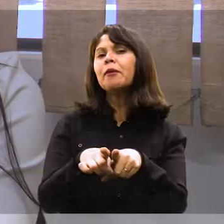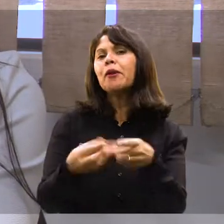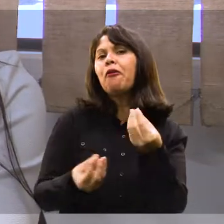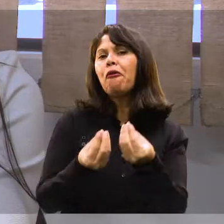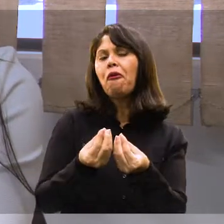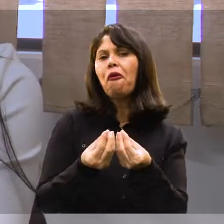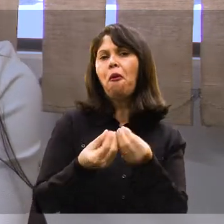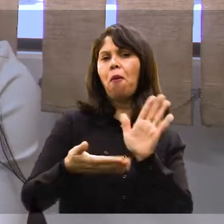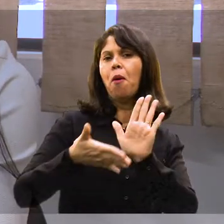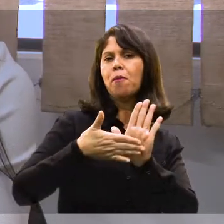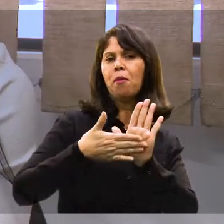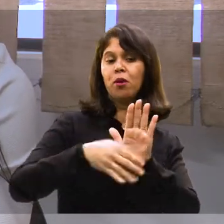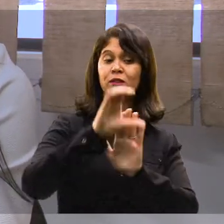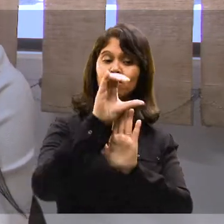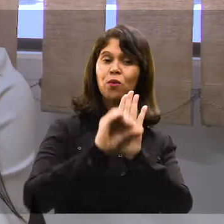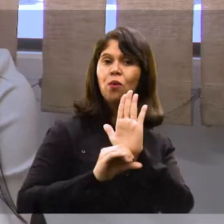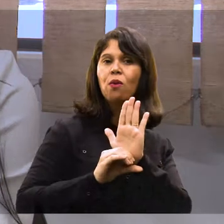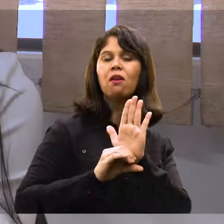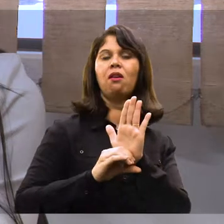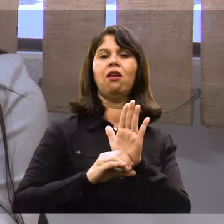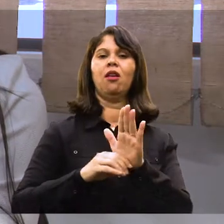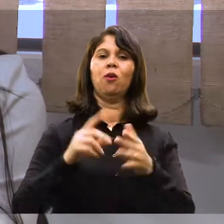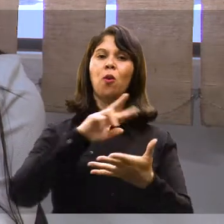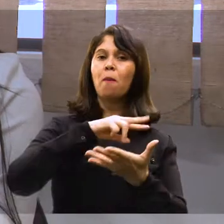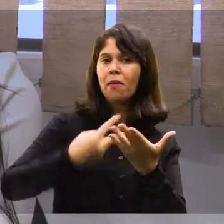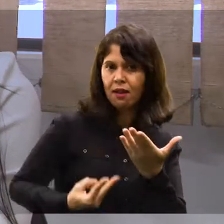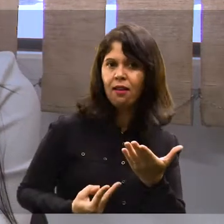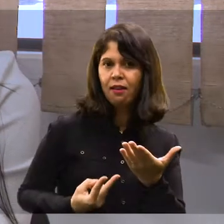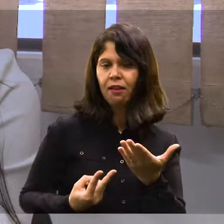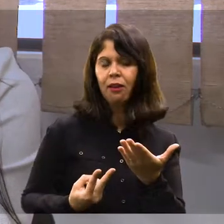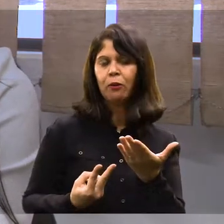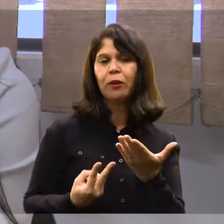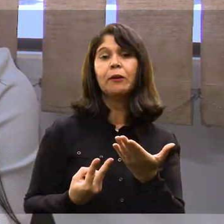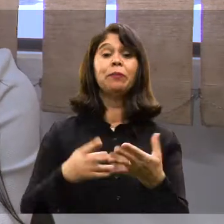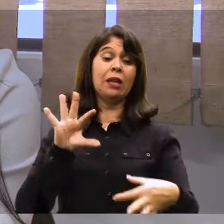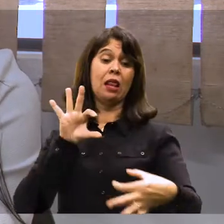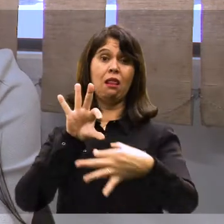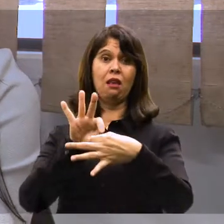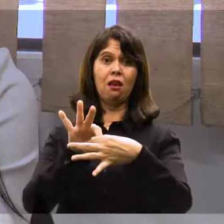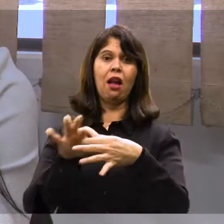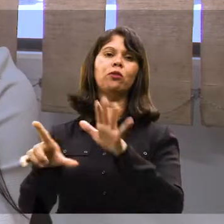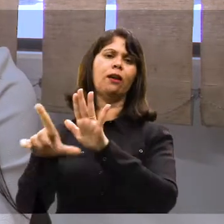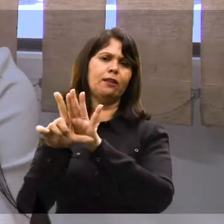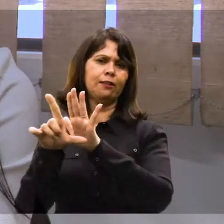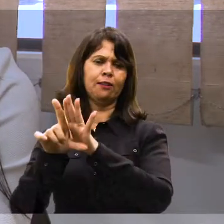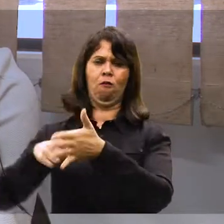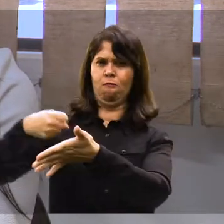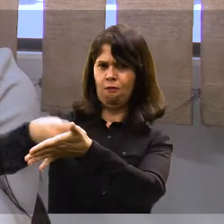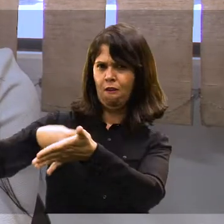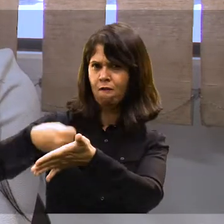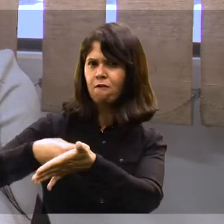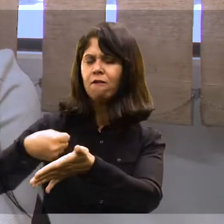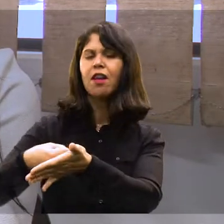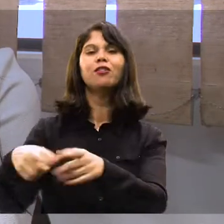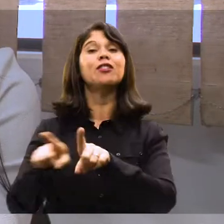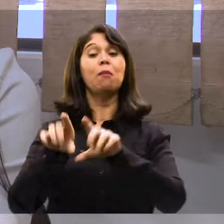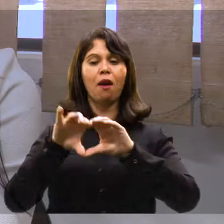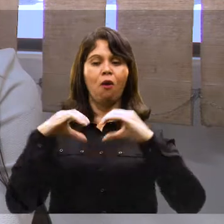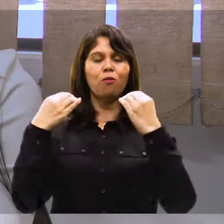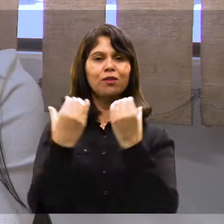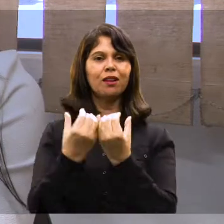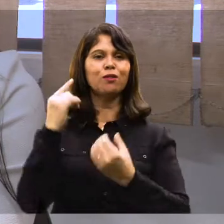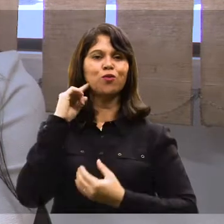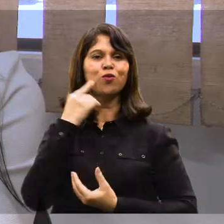como construir um currículo que a gente tem chamado de um currículo bilíngue, tal qual a legislação tem defendido e as